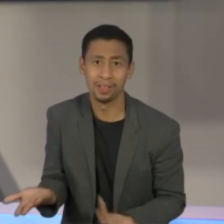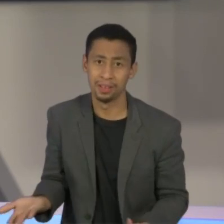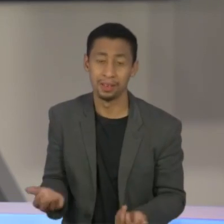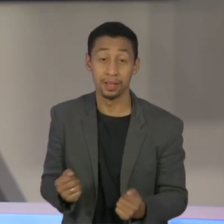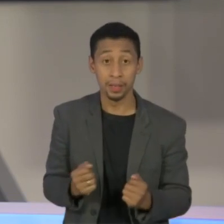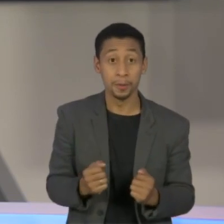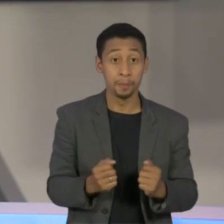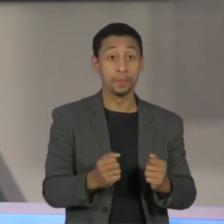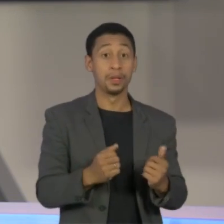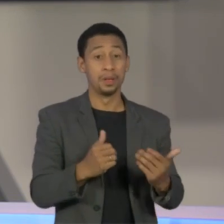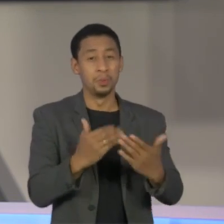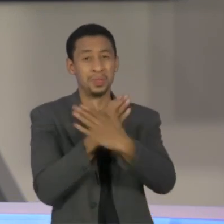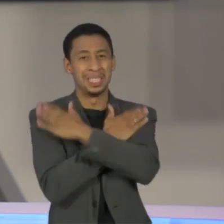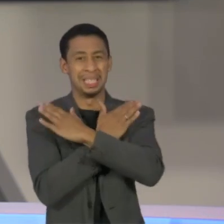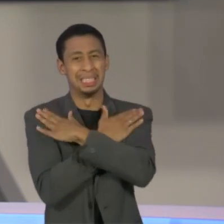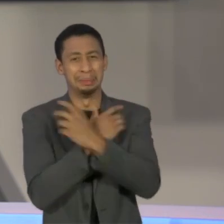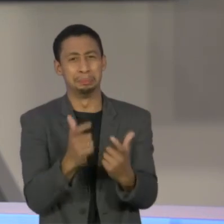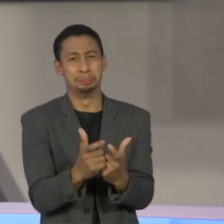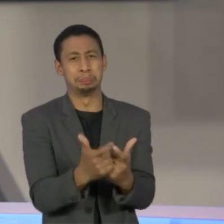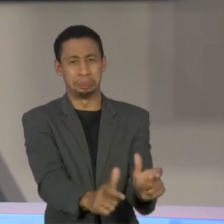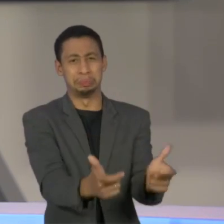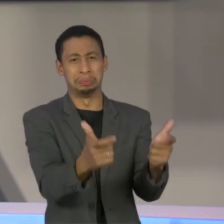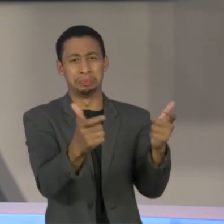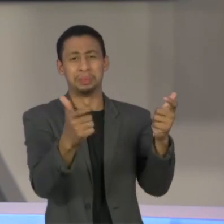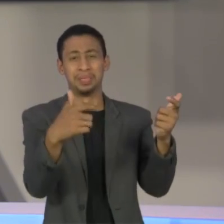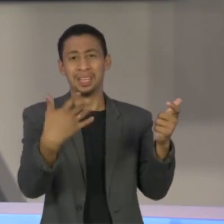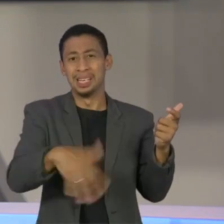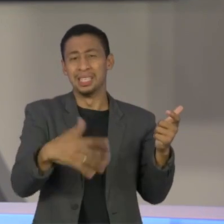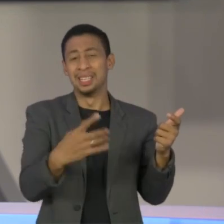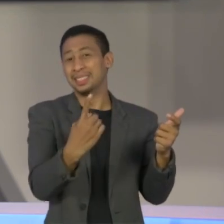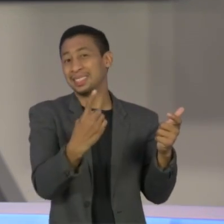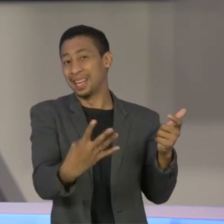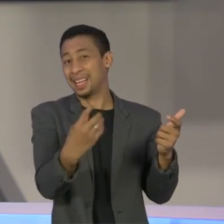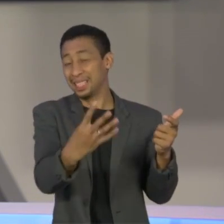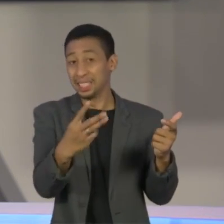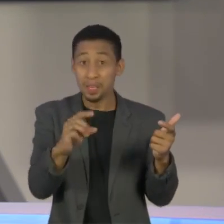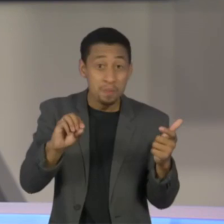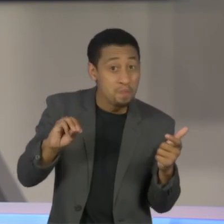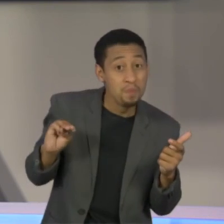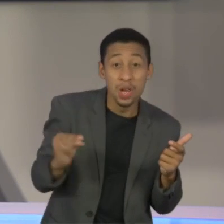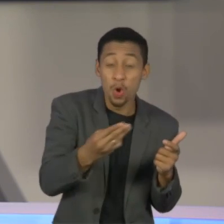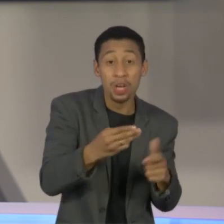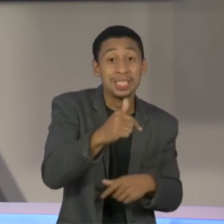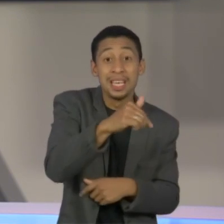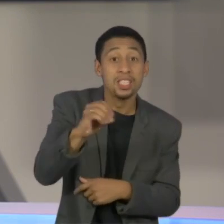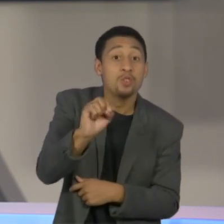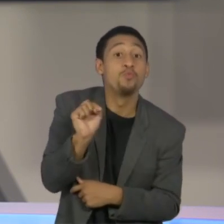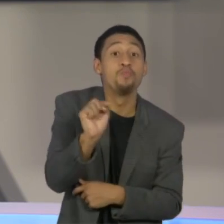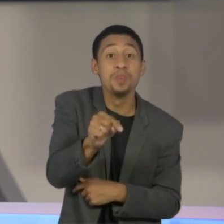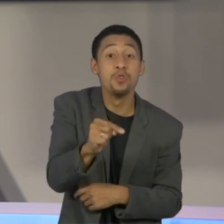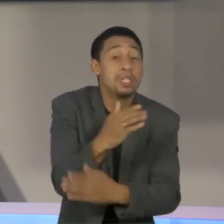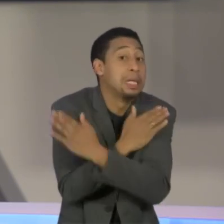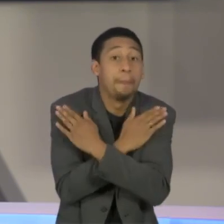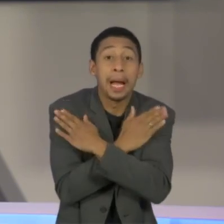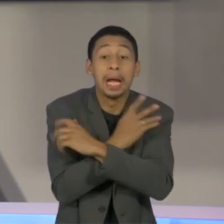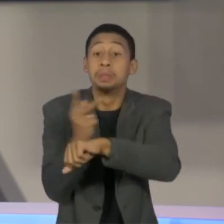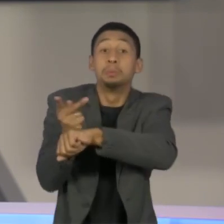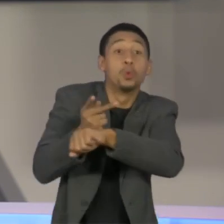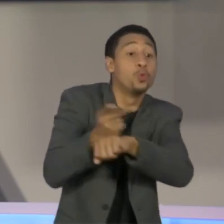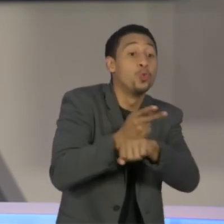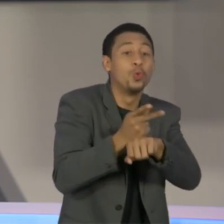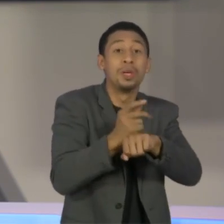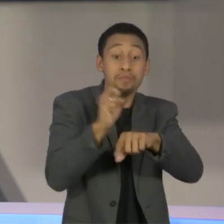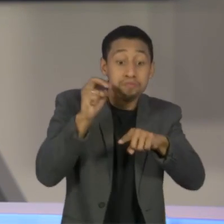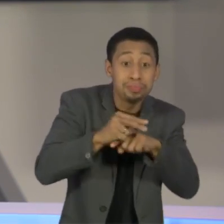O maior patamar da pandemia no Brasil, são quase 13 milhões e 700 mil trabalhadores em busca de uma vaga, segundo dados